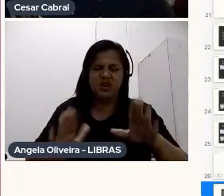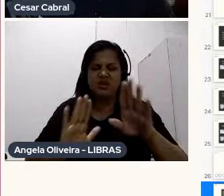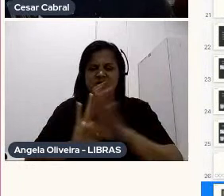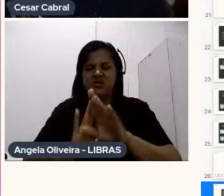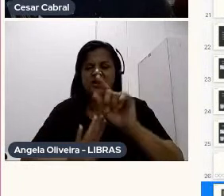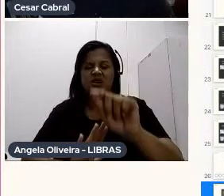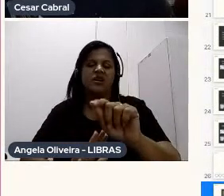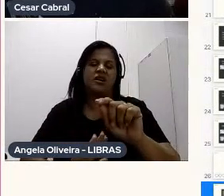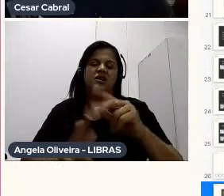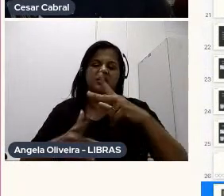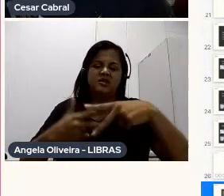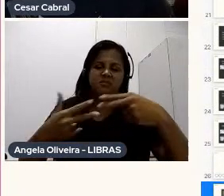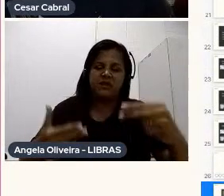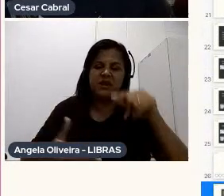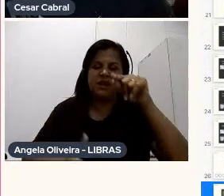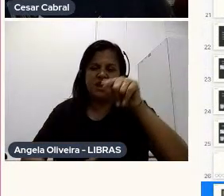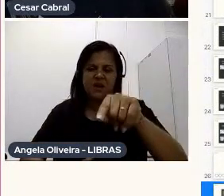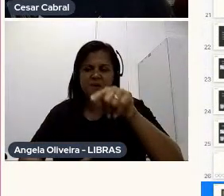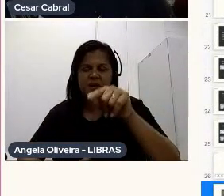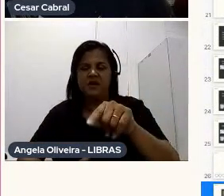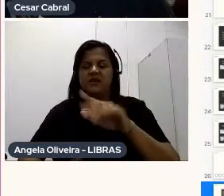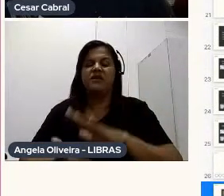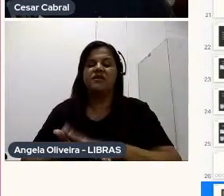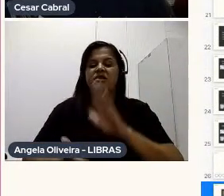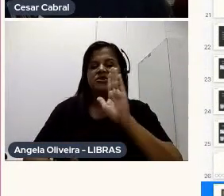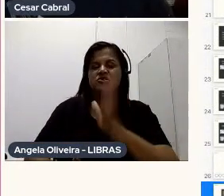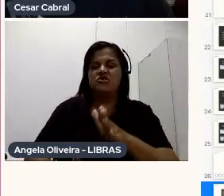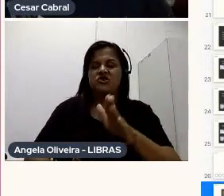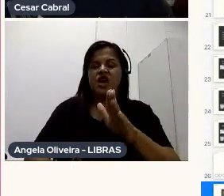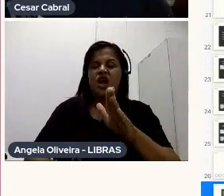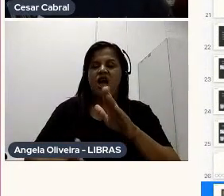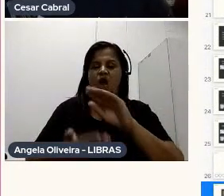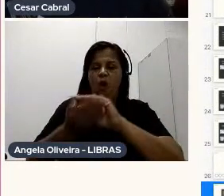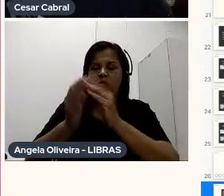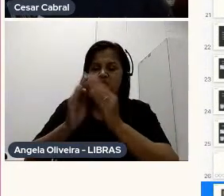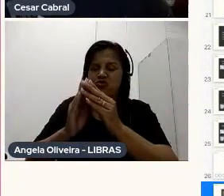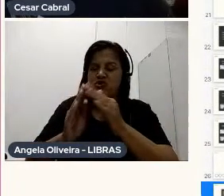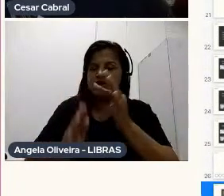chega Nesse material Aqui Aqui já é o boneco Um teste